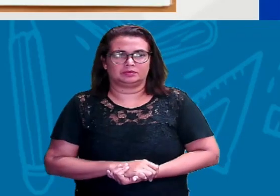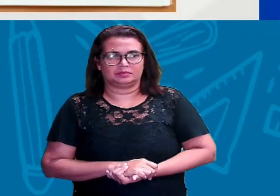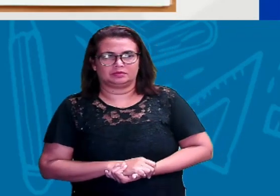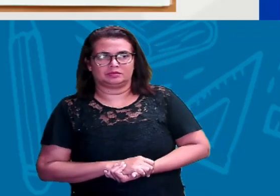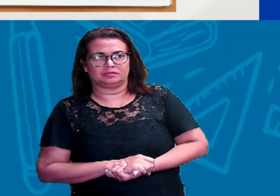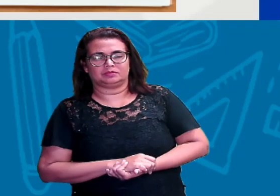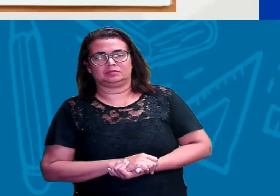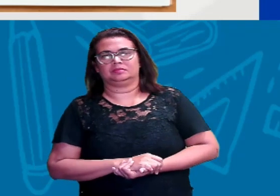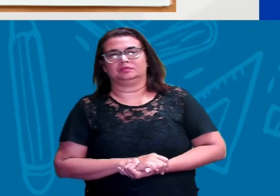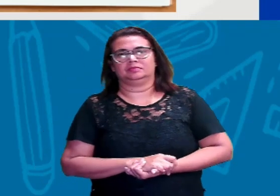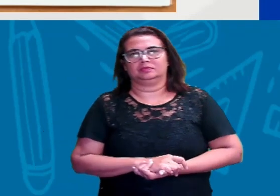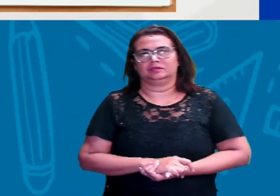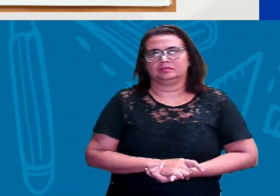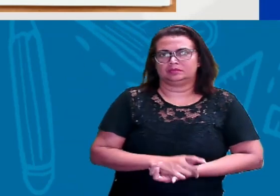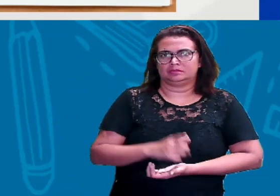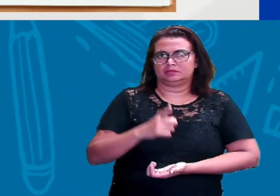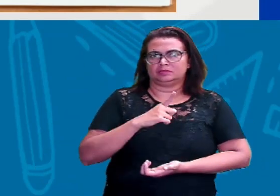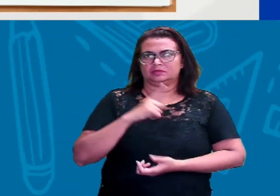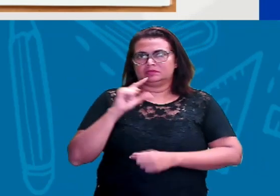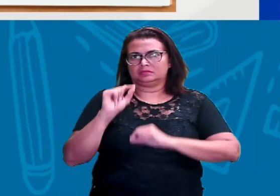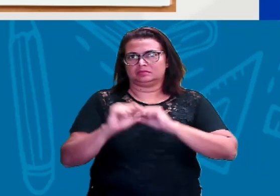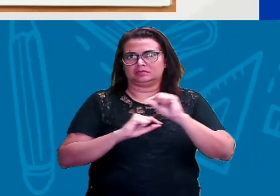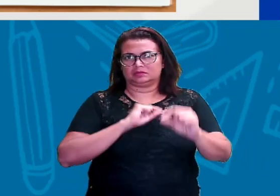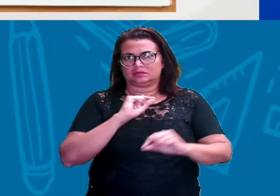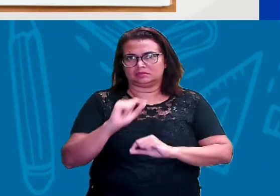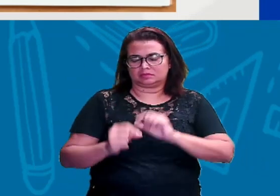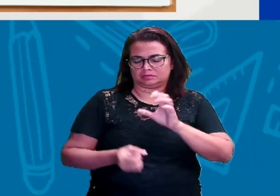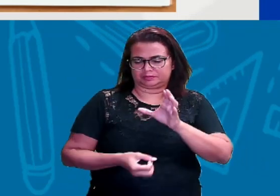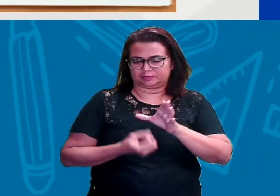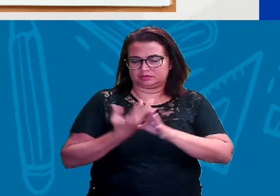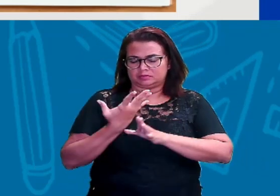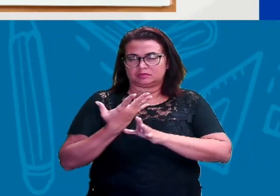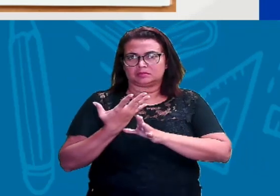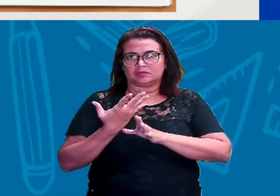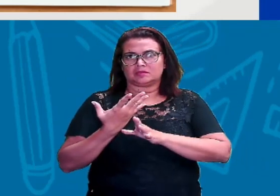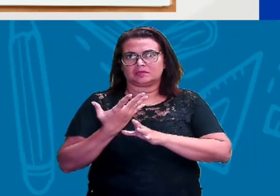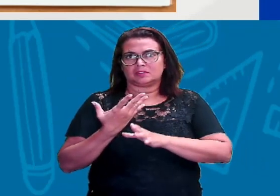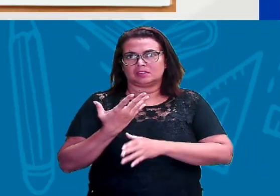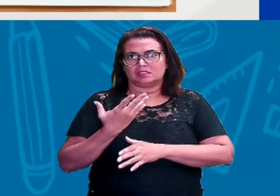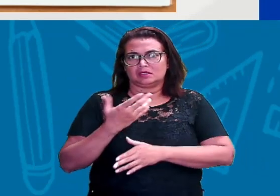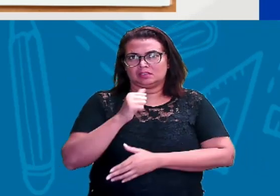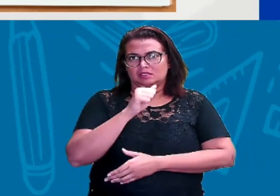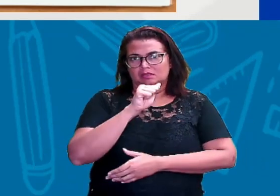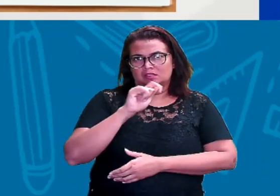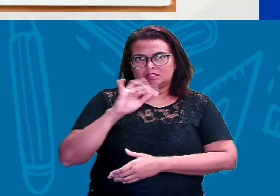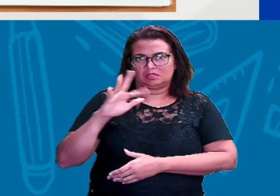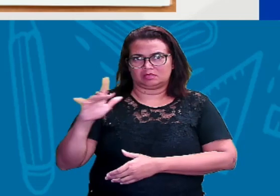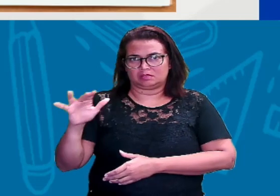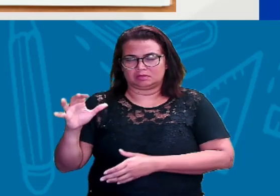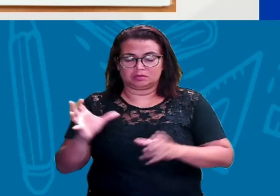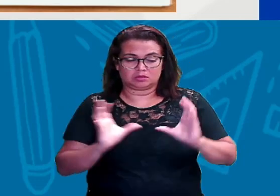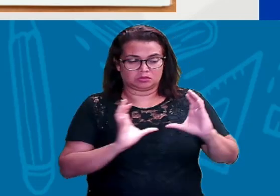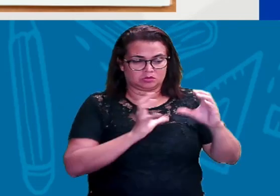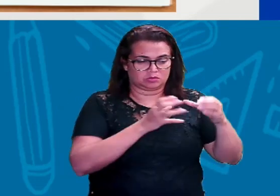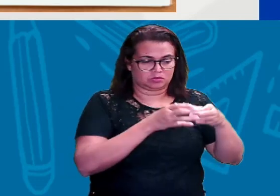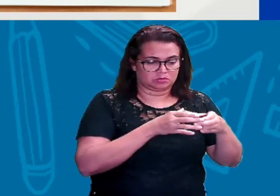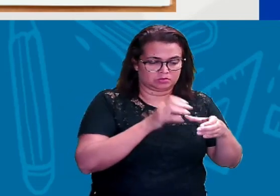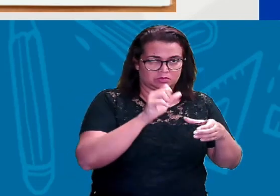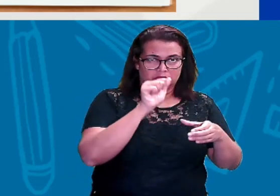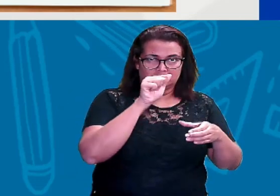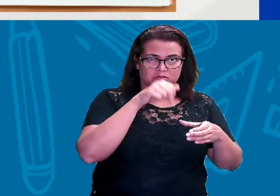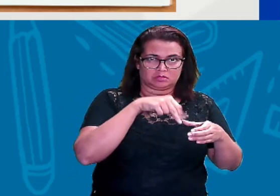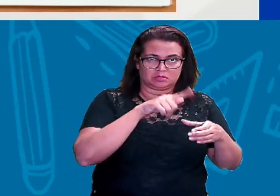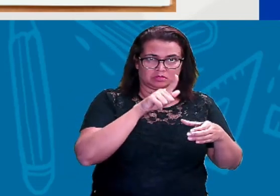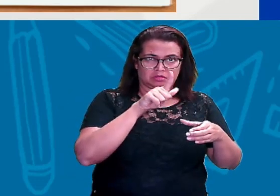sobre essa questão da origem do alfabeto, tá? Então, o povo denominado aí anglo-saxão, na verdade, é a